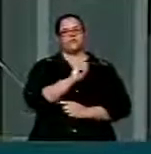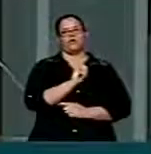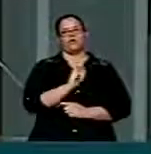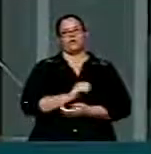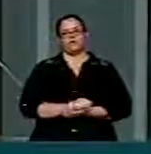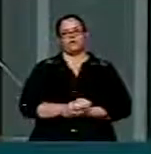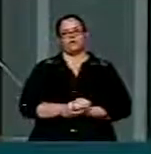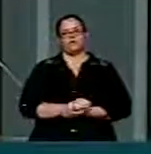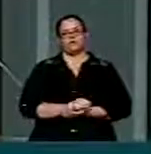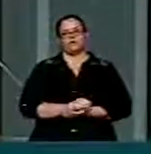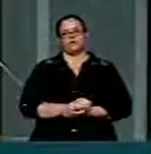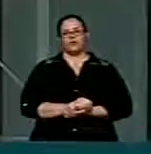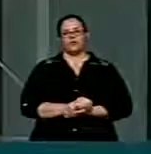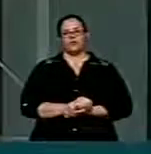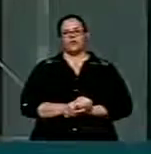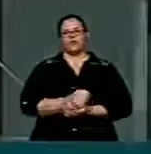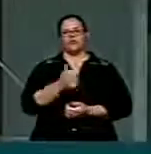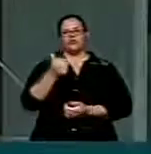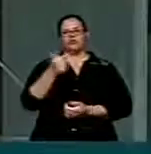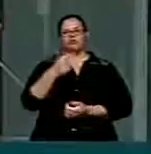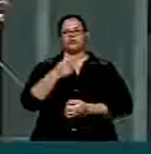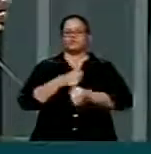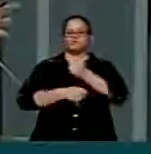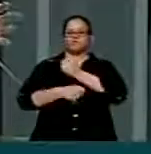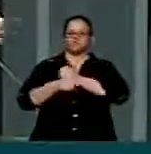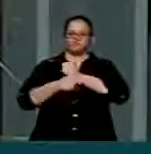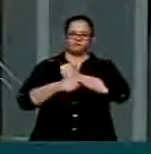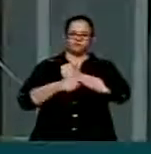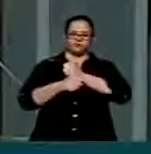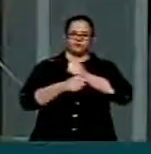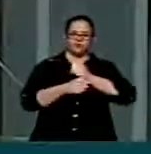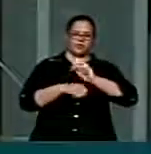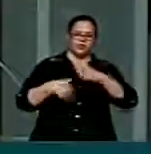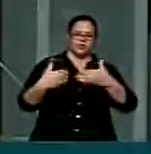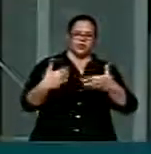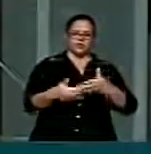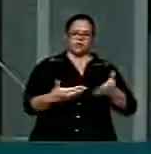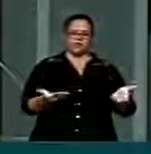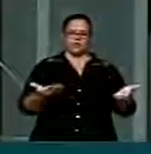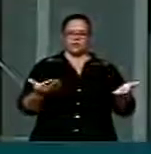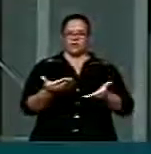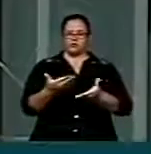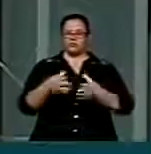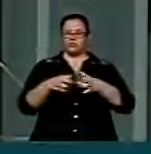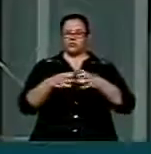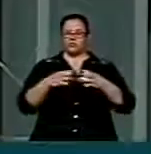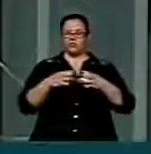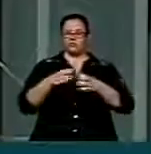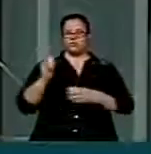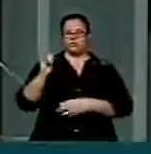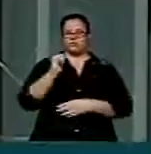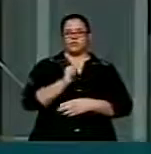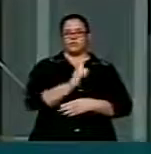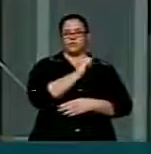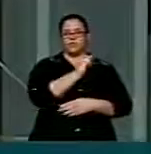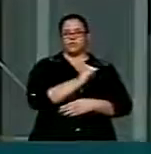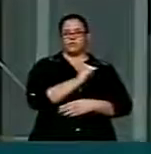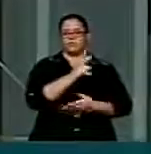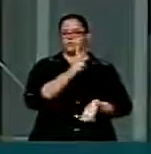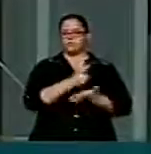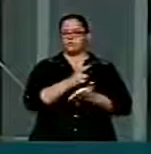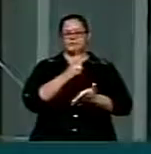Nos últimos 12 anos, o setor aéreo tem sido efetivamente